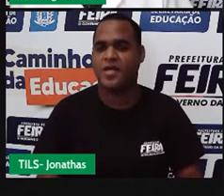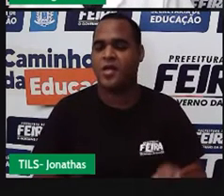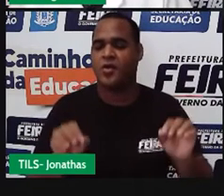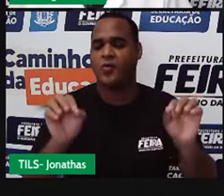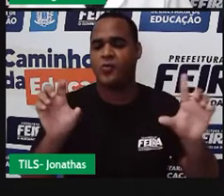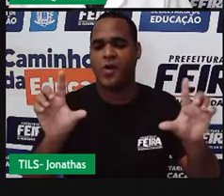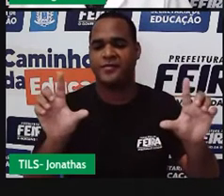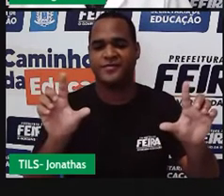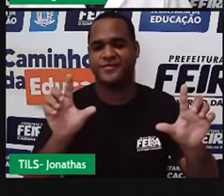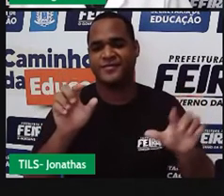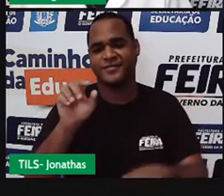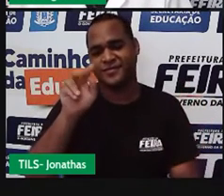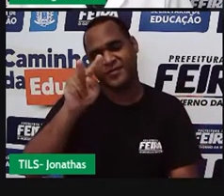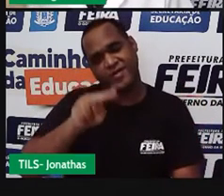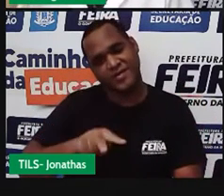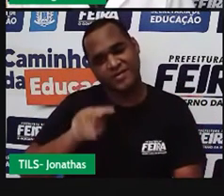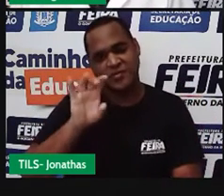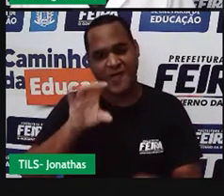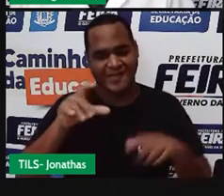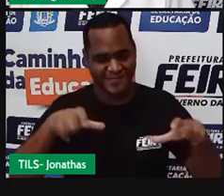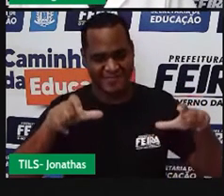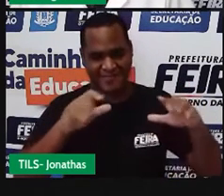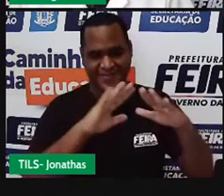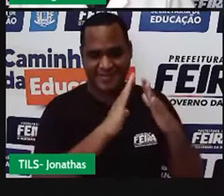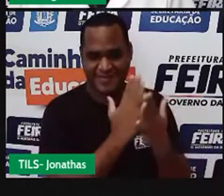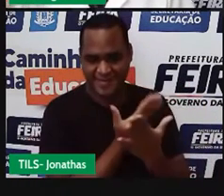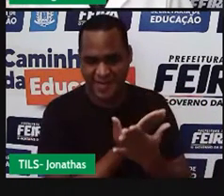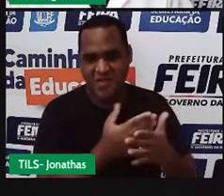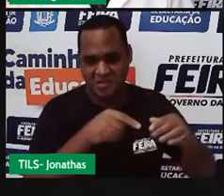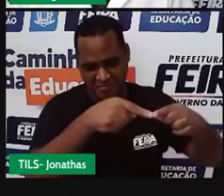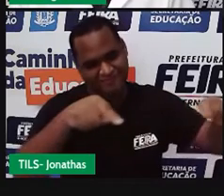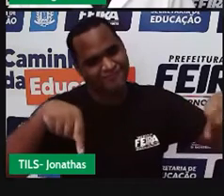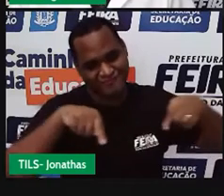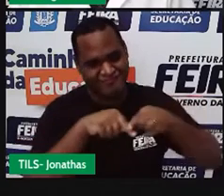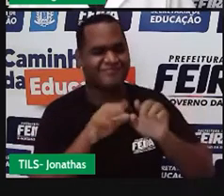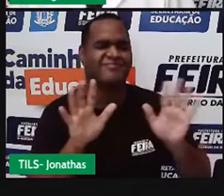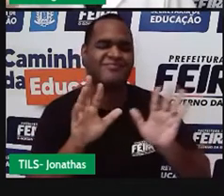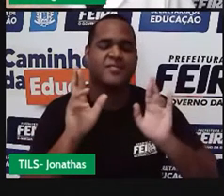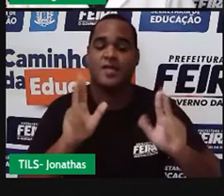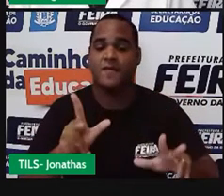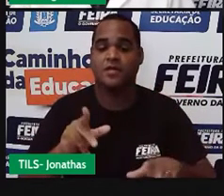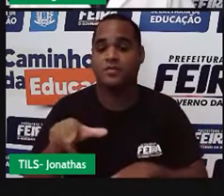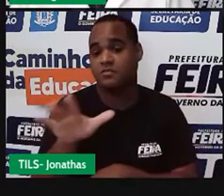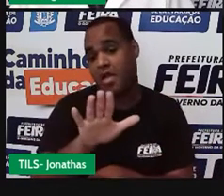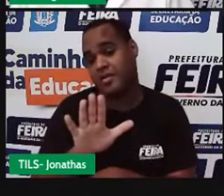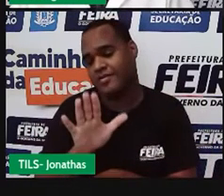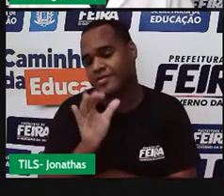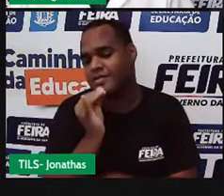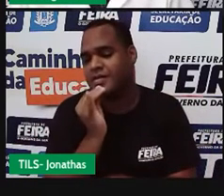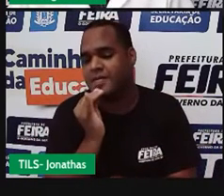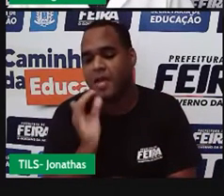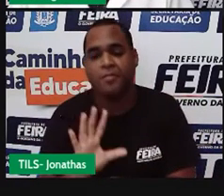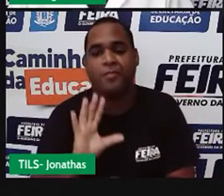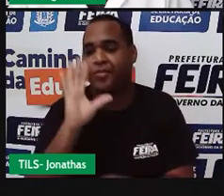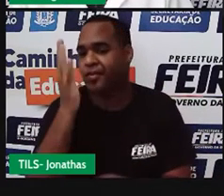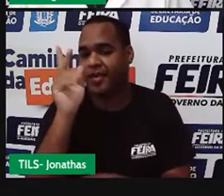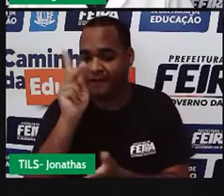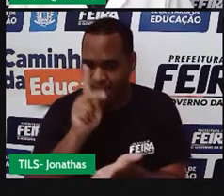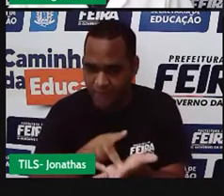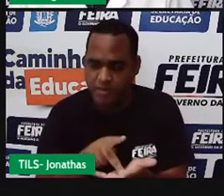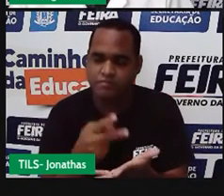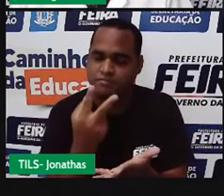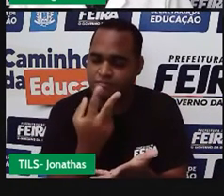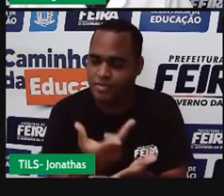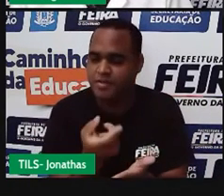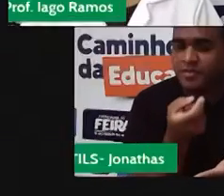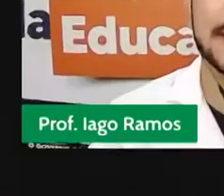aquela lousa da sala de aula presencial, mas funciona bem parecido, bem próximo, certo?